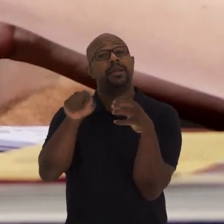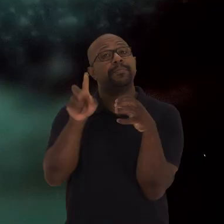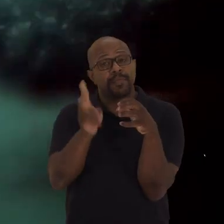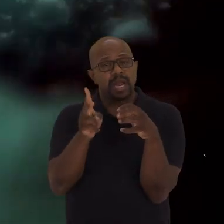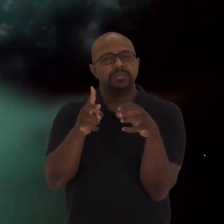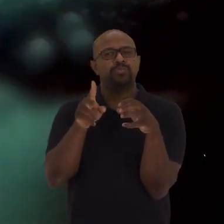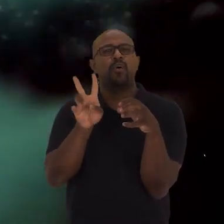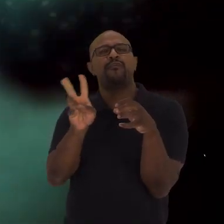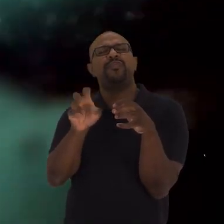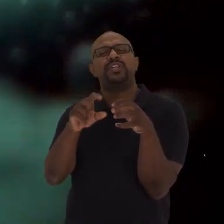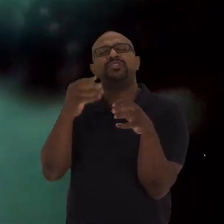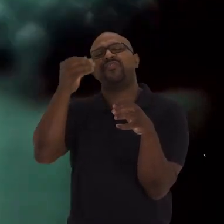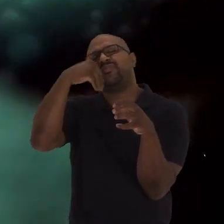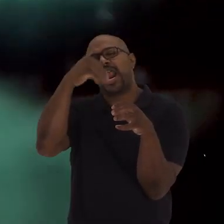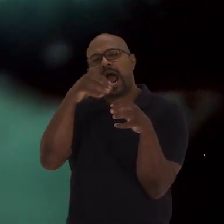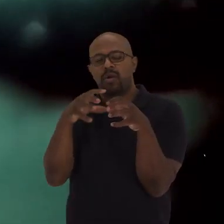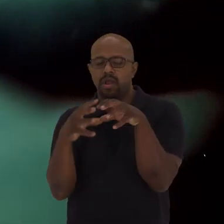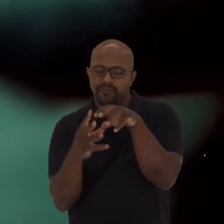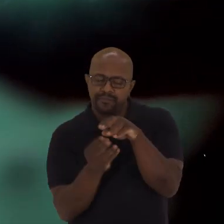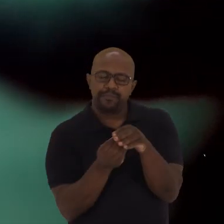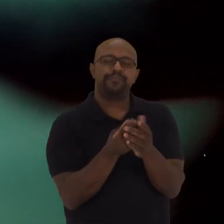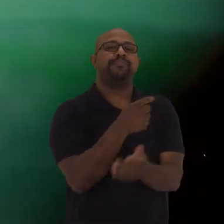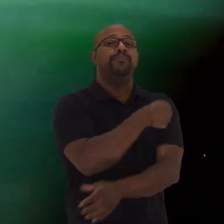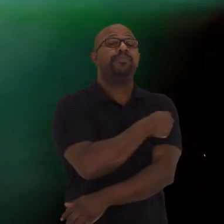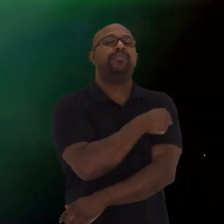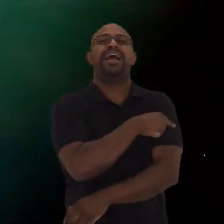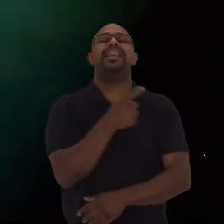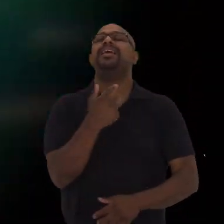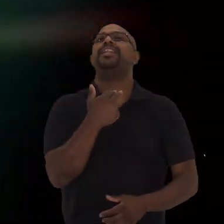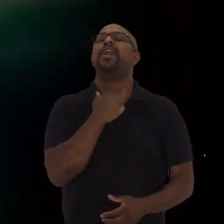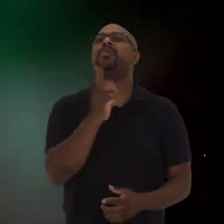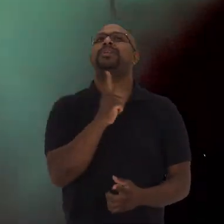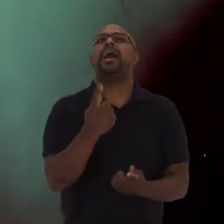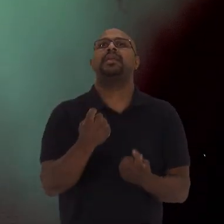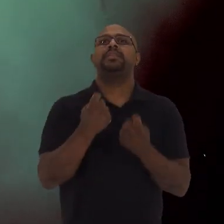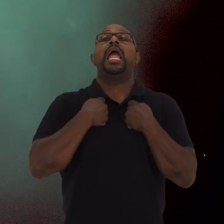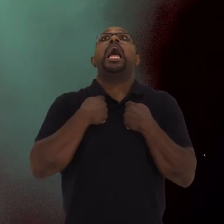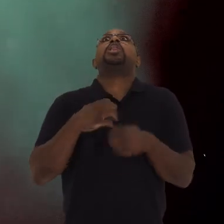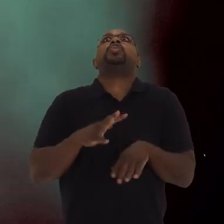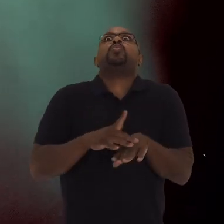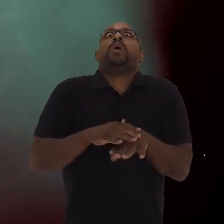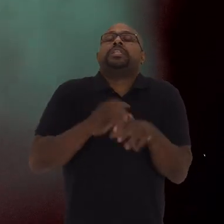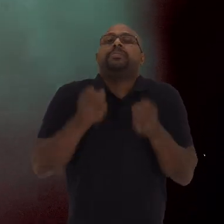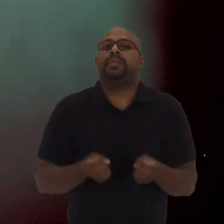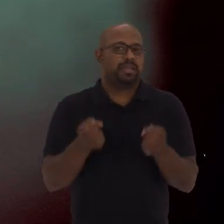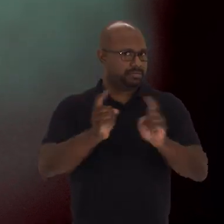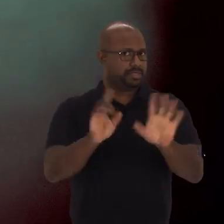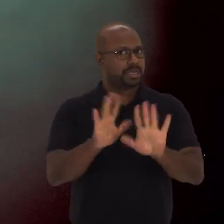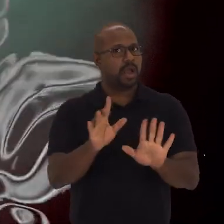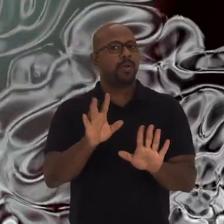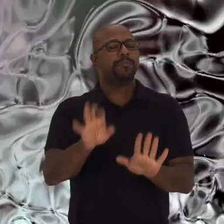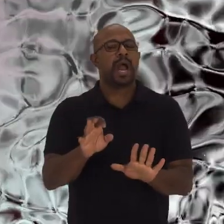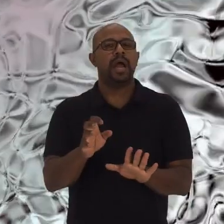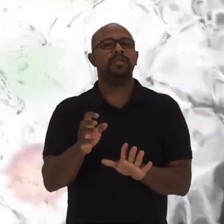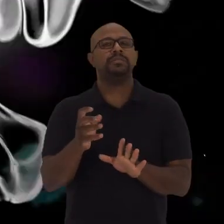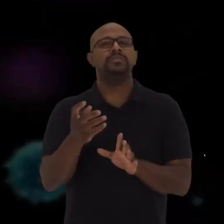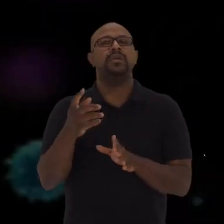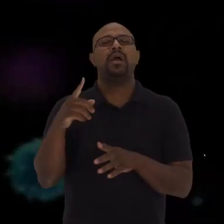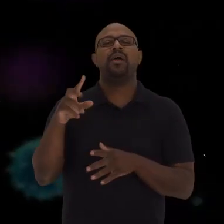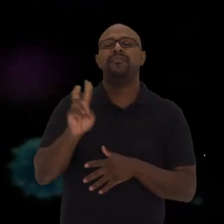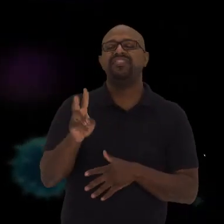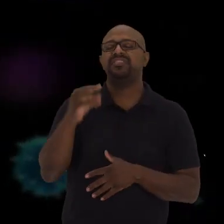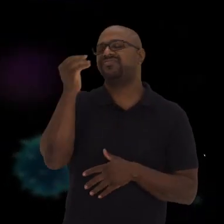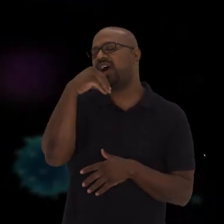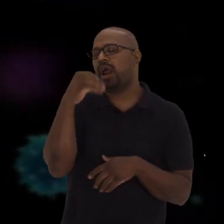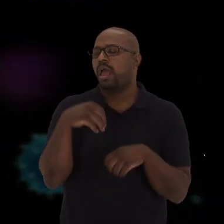vacina Esse vírus enfraquecido Ele não é capaz de provocar A doença na gente Mas ele é capaz, sim De